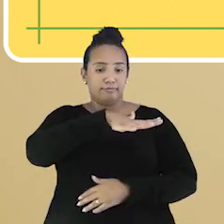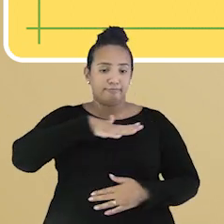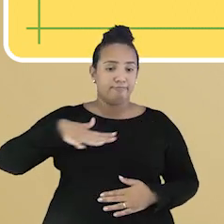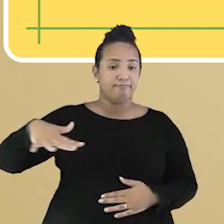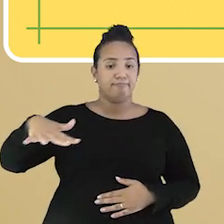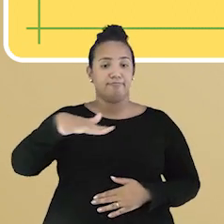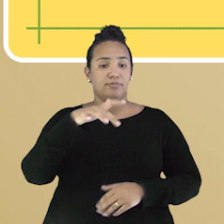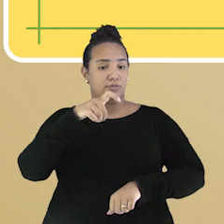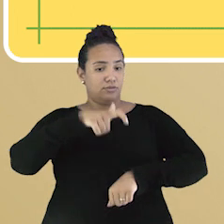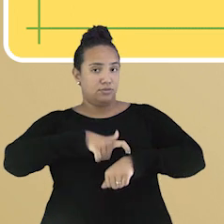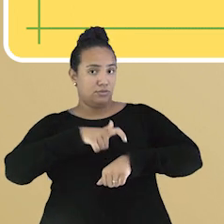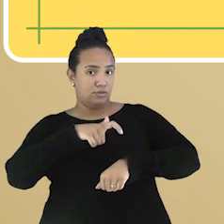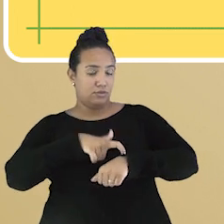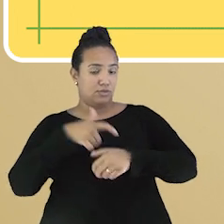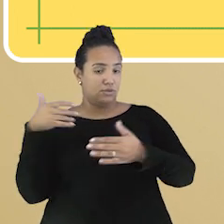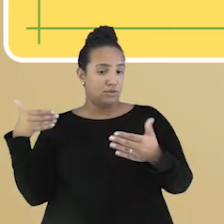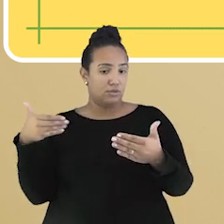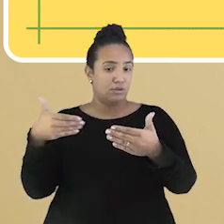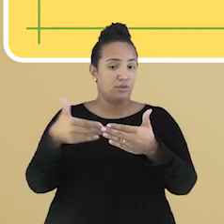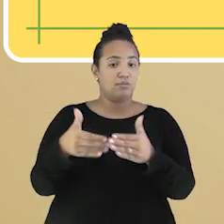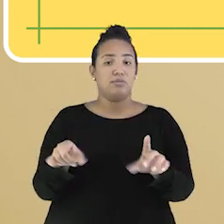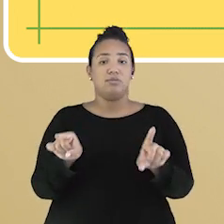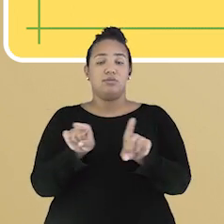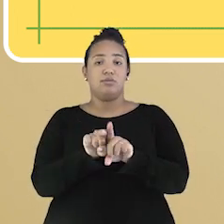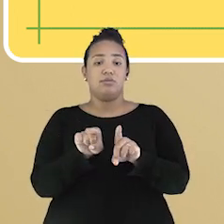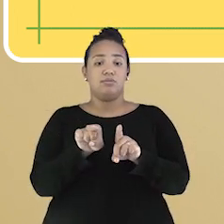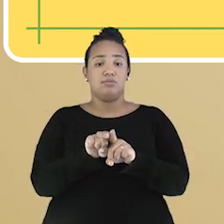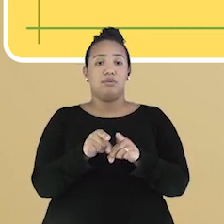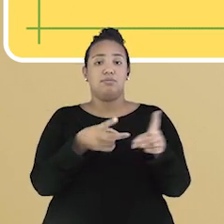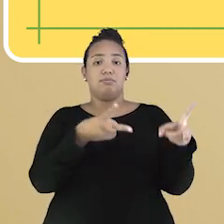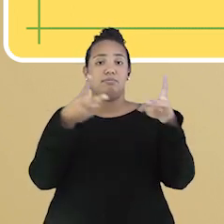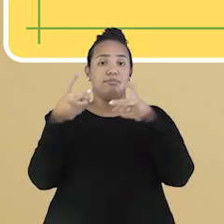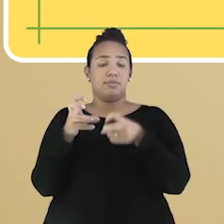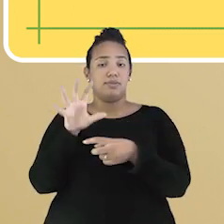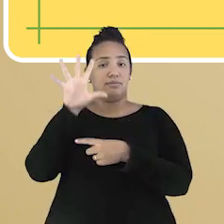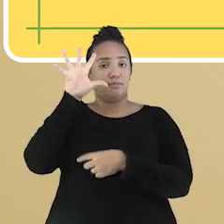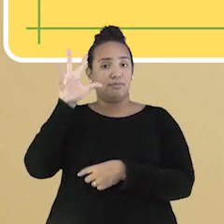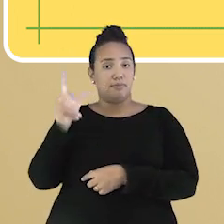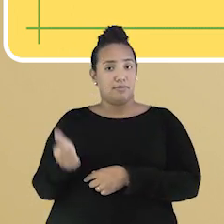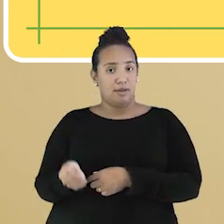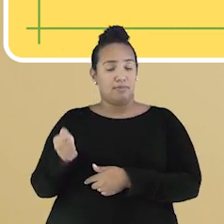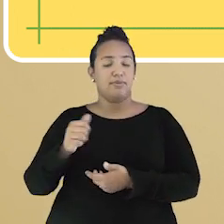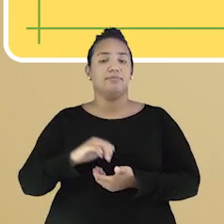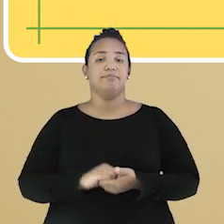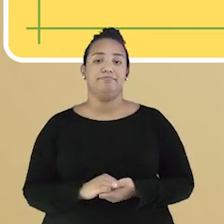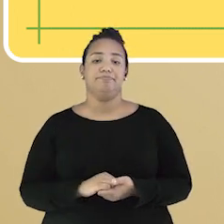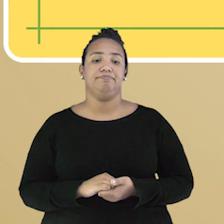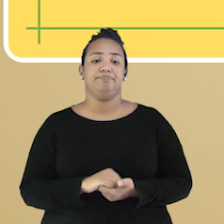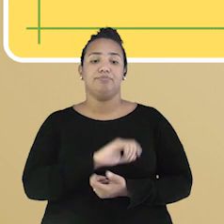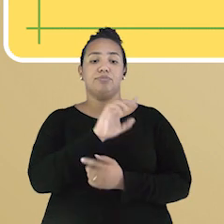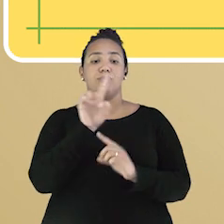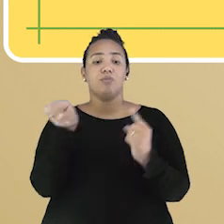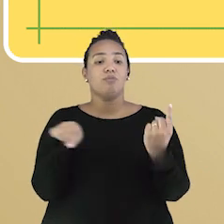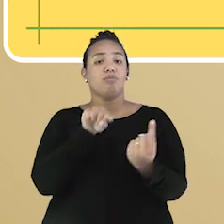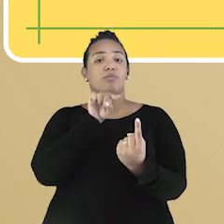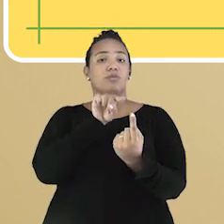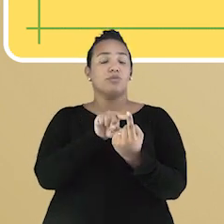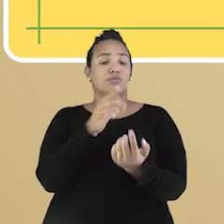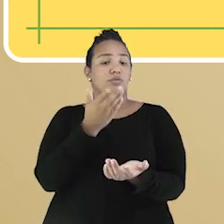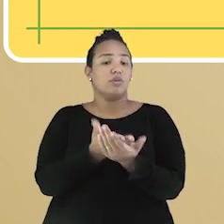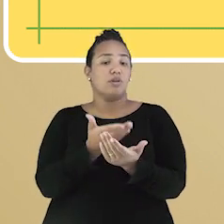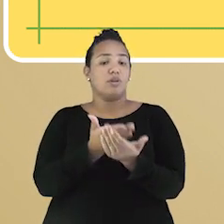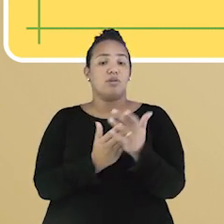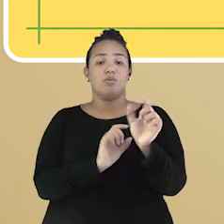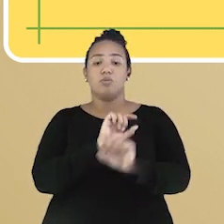orientação no espaço e no tempo, familiarizando-se com a linguagem cartográfica. E o objetivo específico da